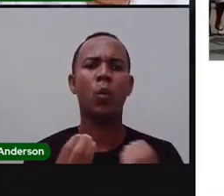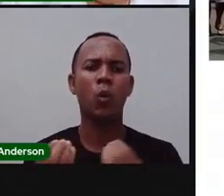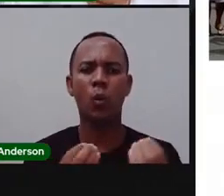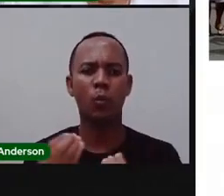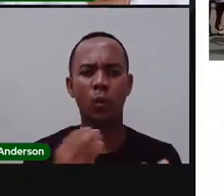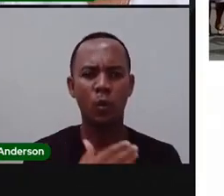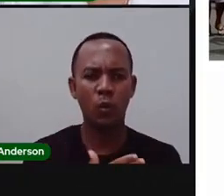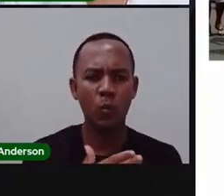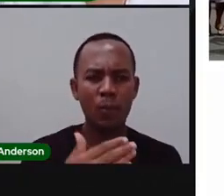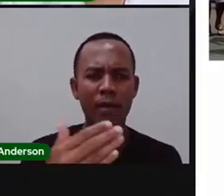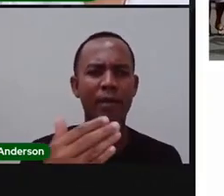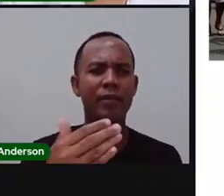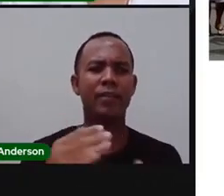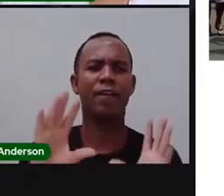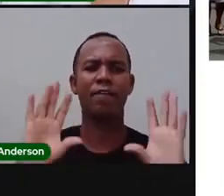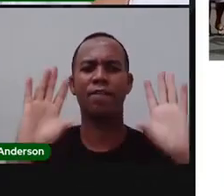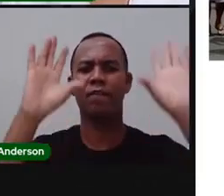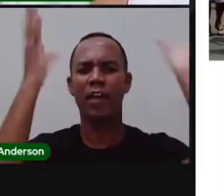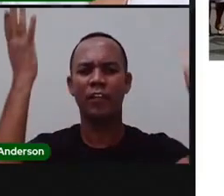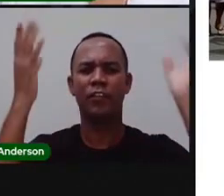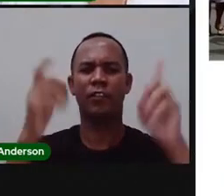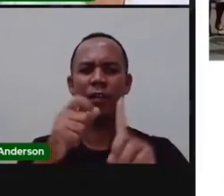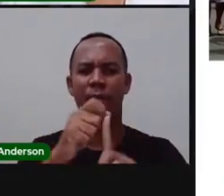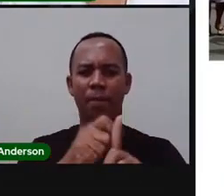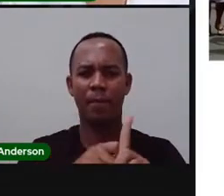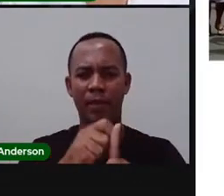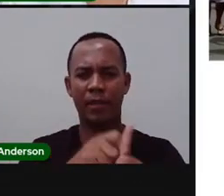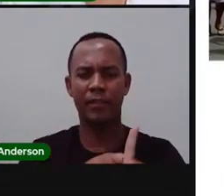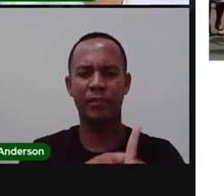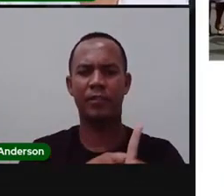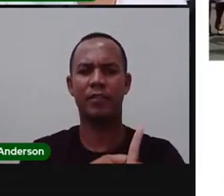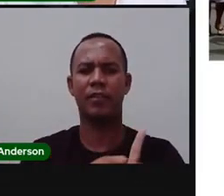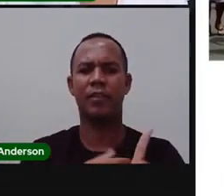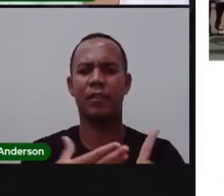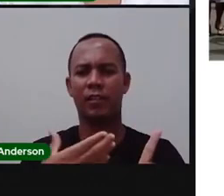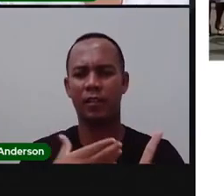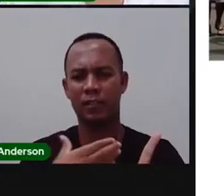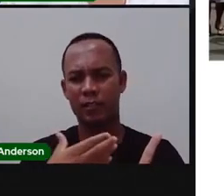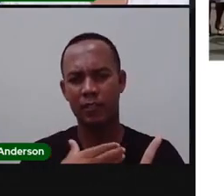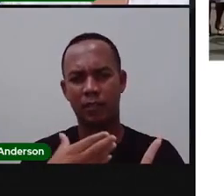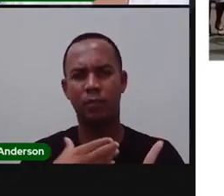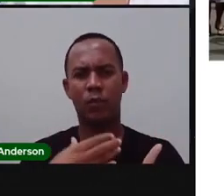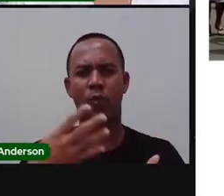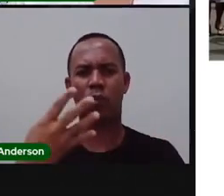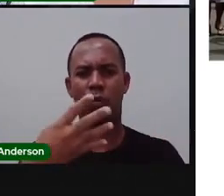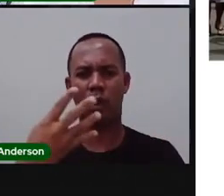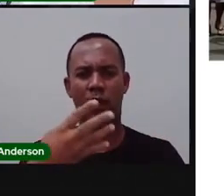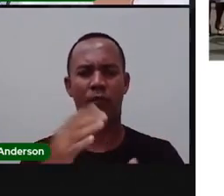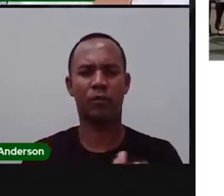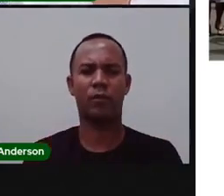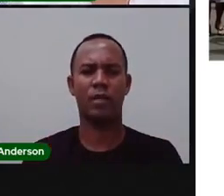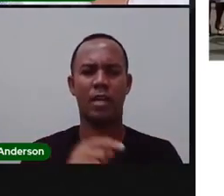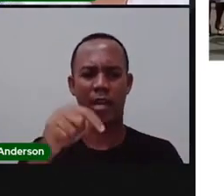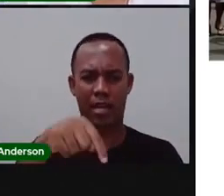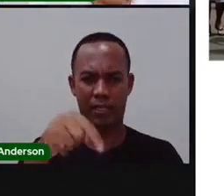Bárbara? Em dezembro, dia 4 de dezembro, né? E aqui em Feira, Feira de Santana,